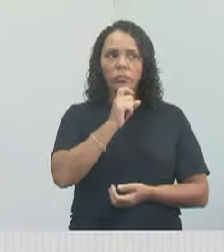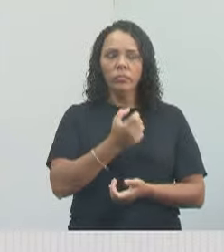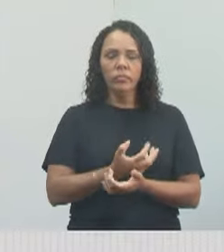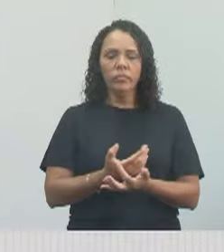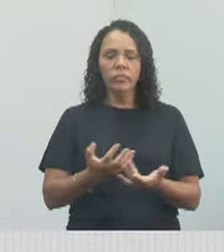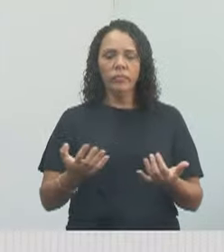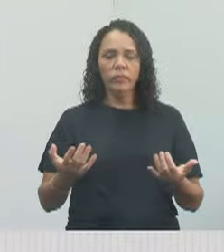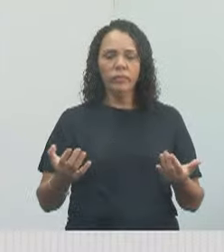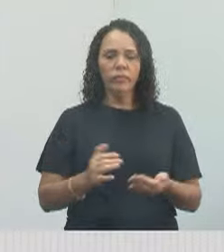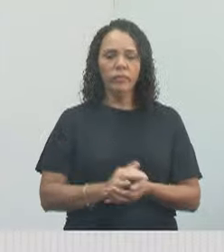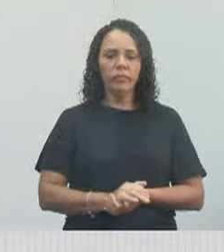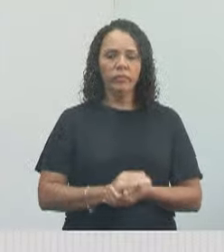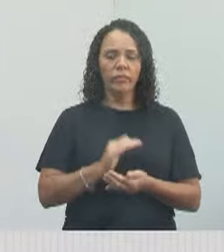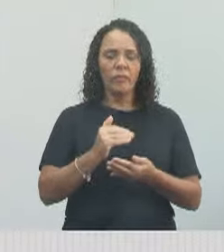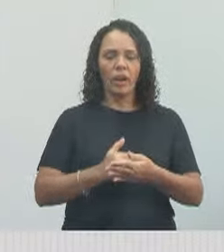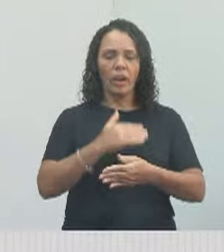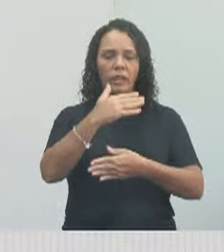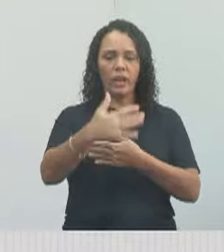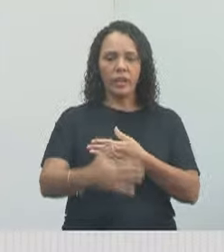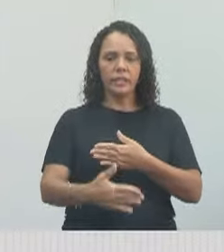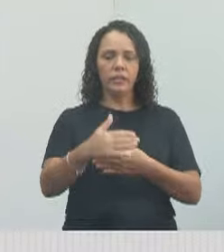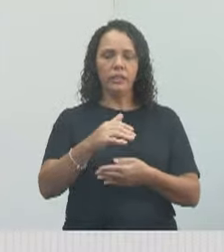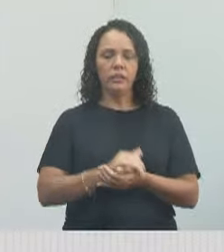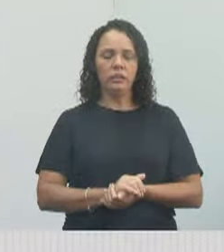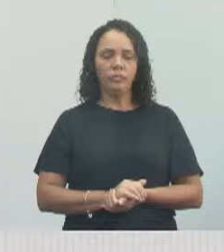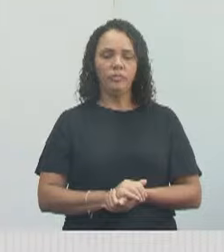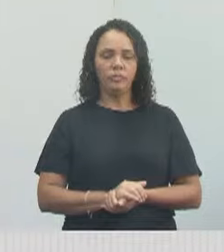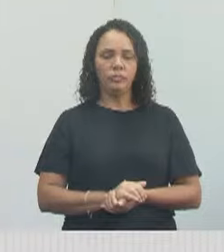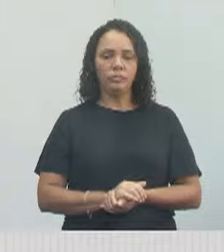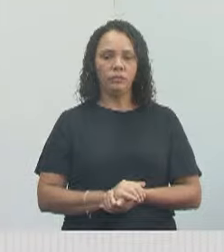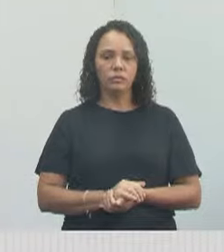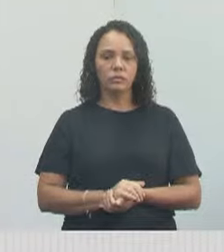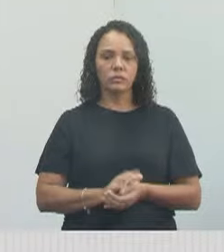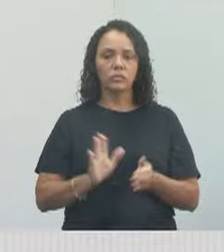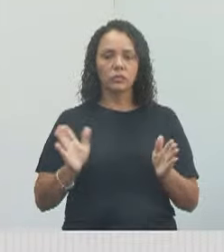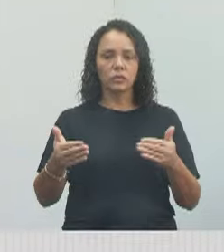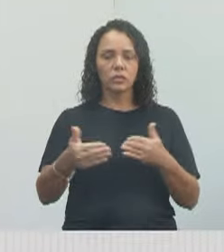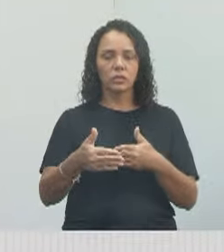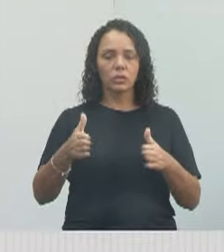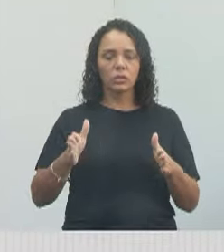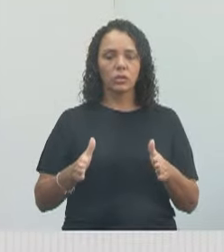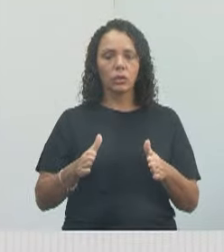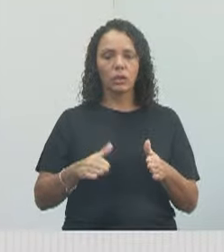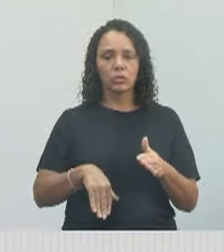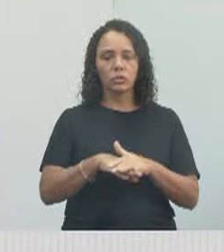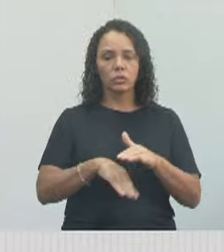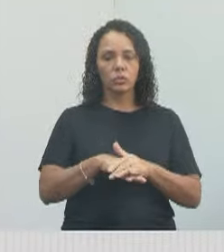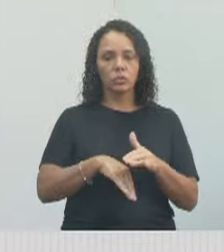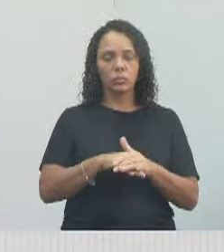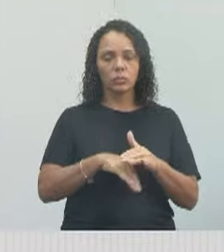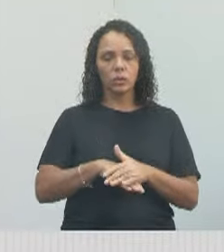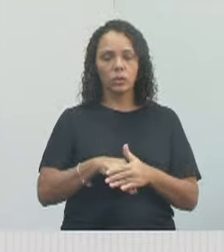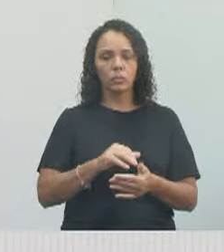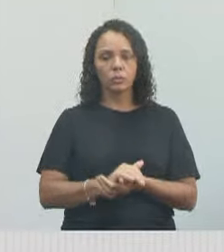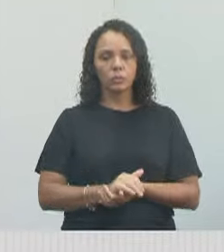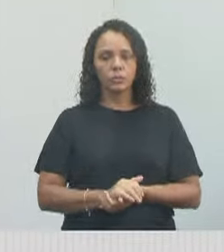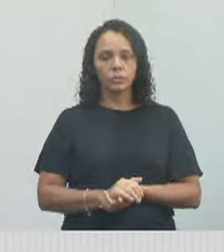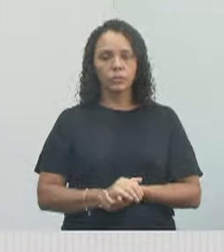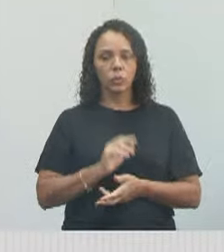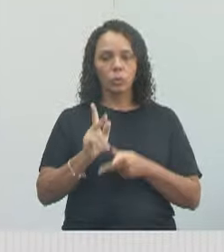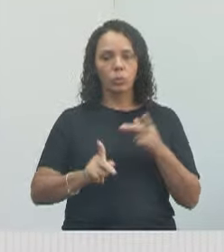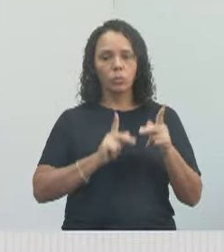quadra, da área externa, da quadra do Vila Zezé, tá bom? Fui chamado pela